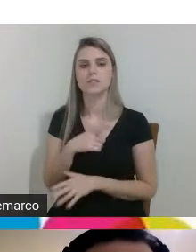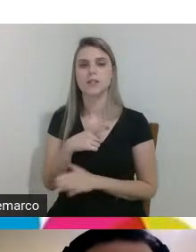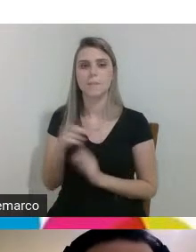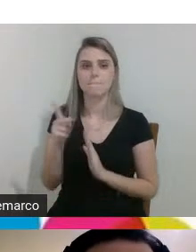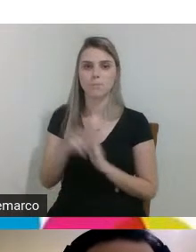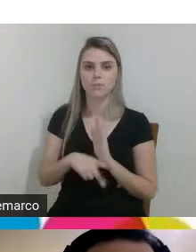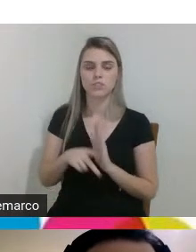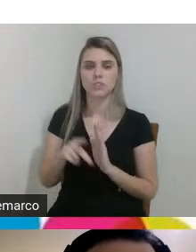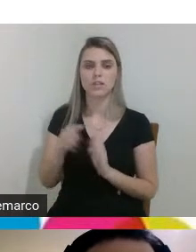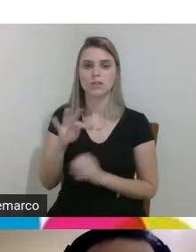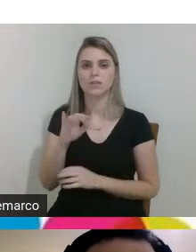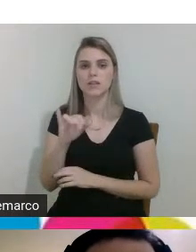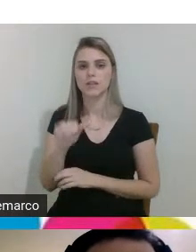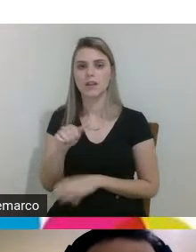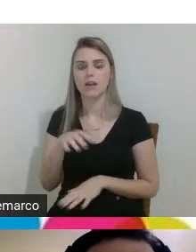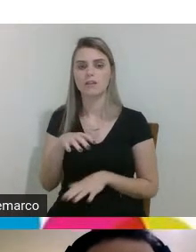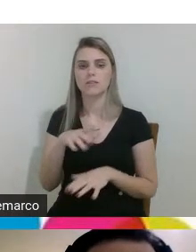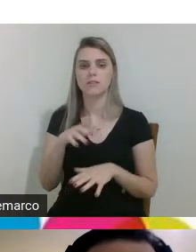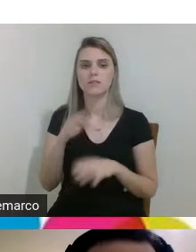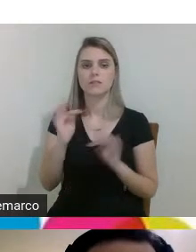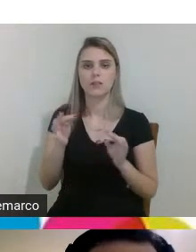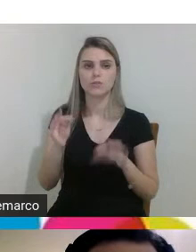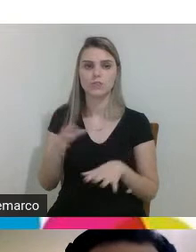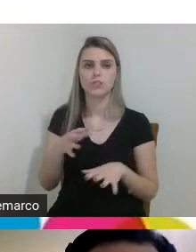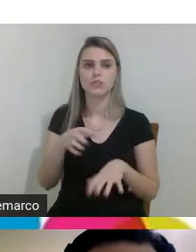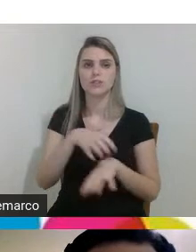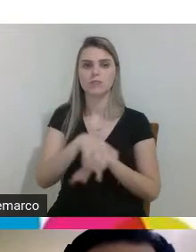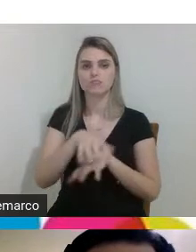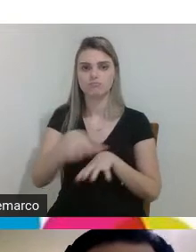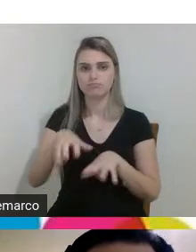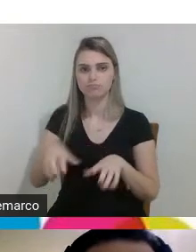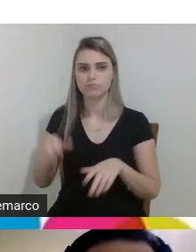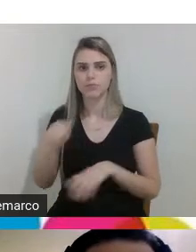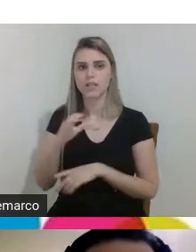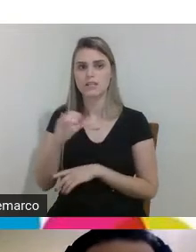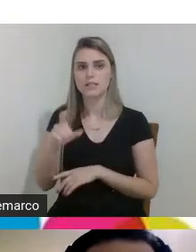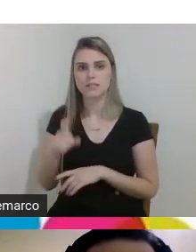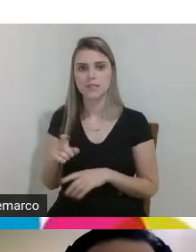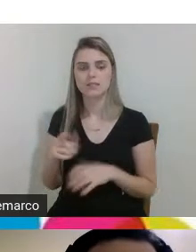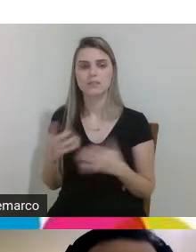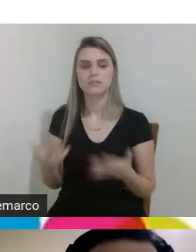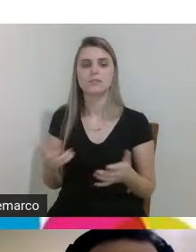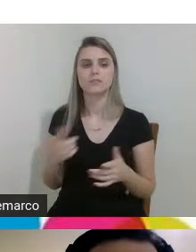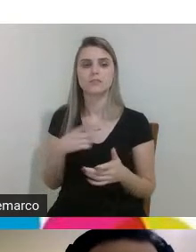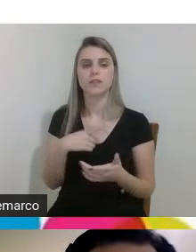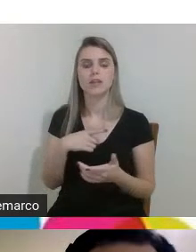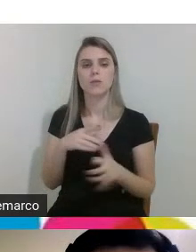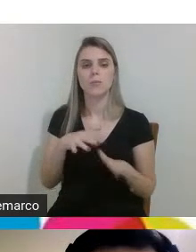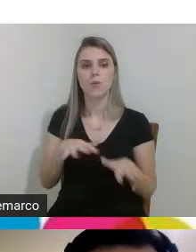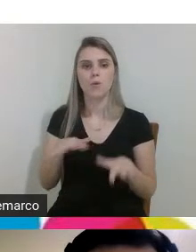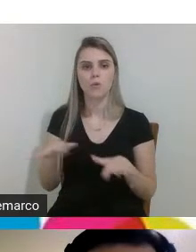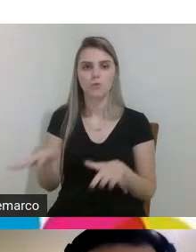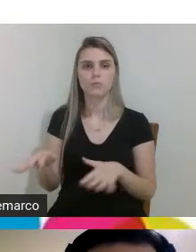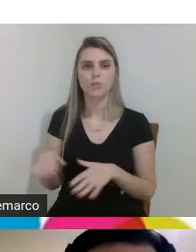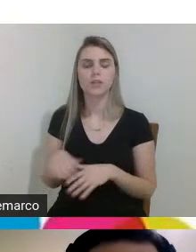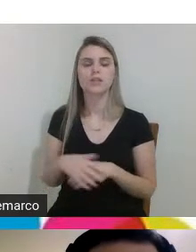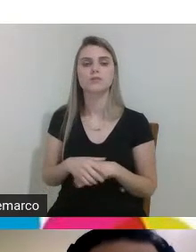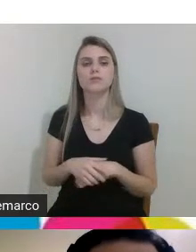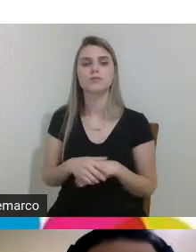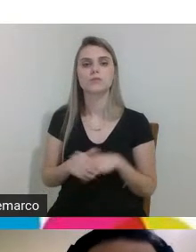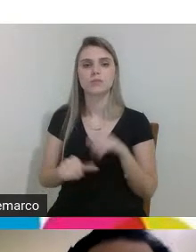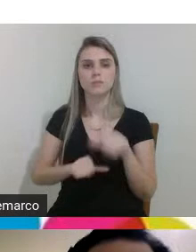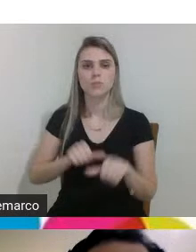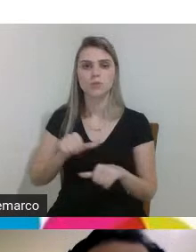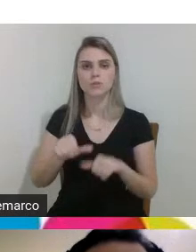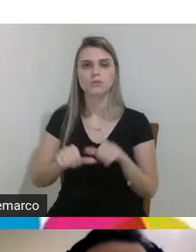TI né tecnologia empreendedorismo inovação a CICS aí então nesse movimento né e mudar um